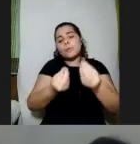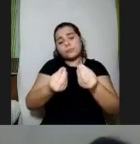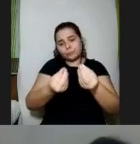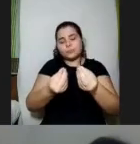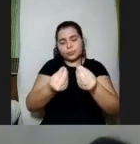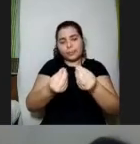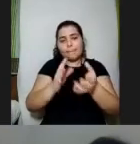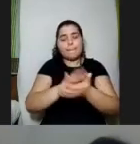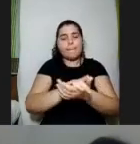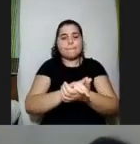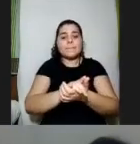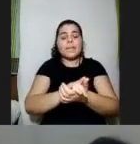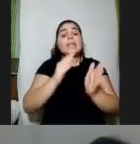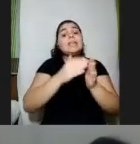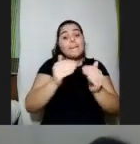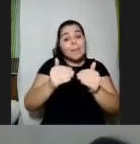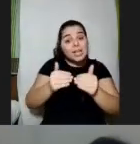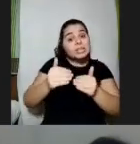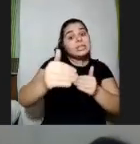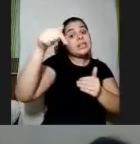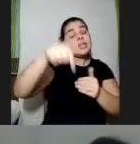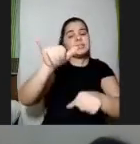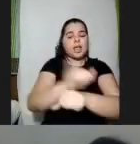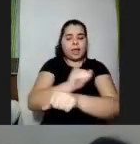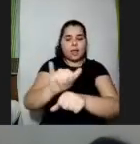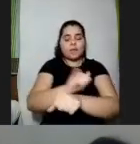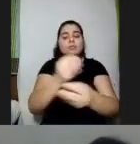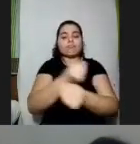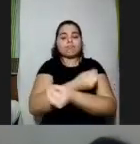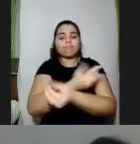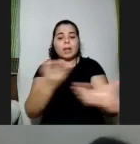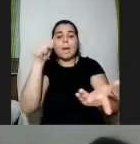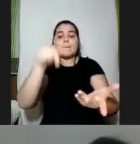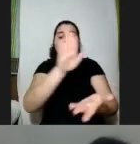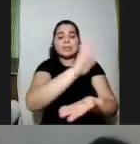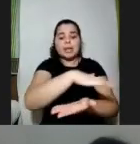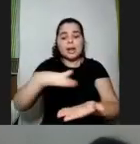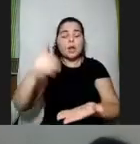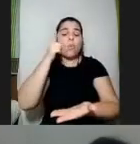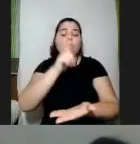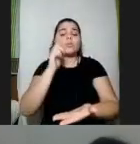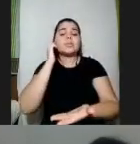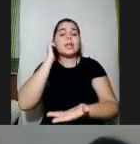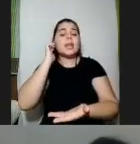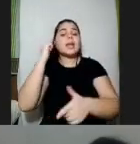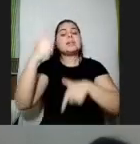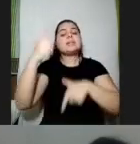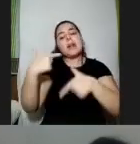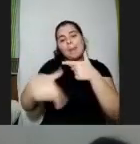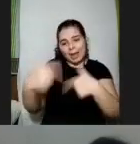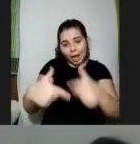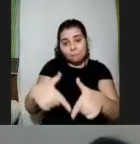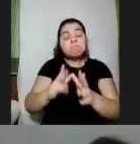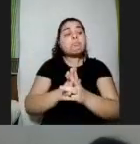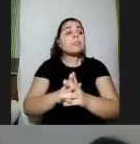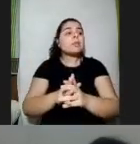e aí providenciar que esse recurso esteja disponível para que essa criança possa trabalhar então acho que